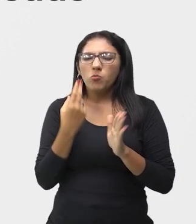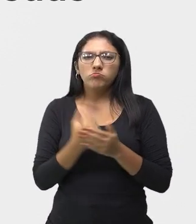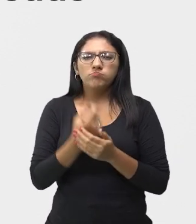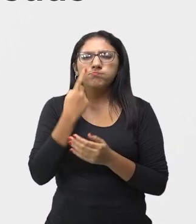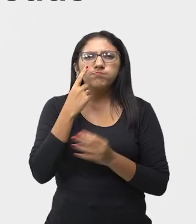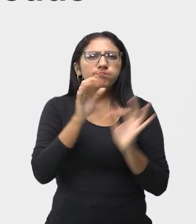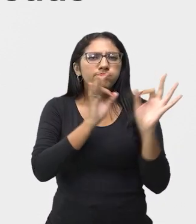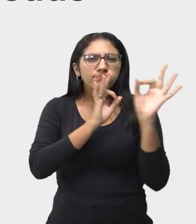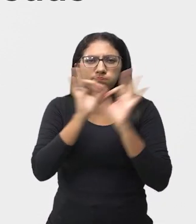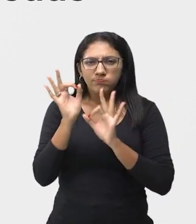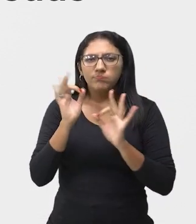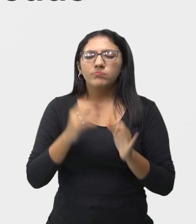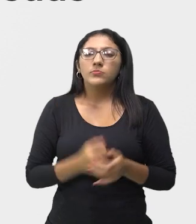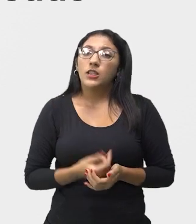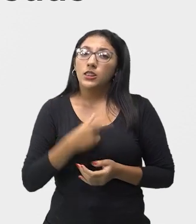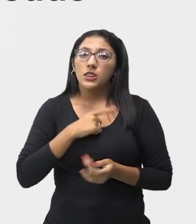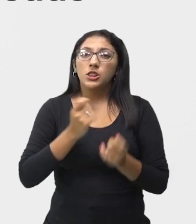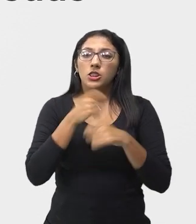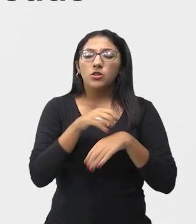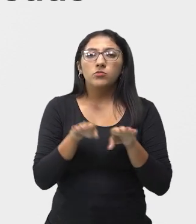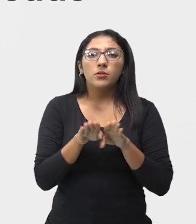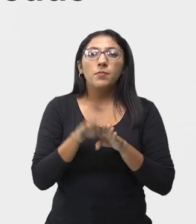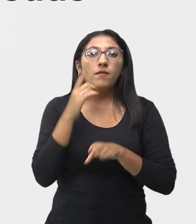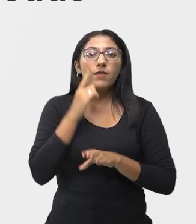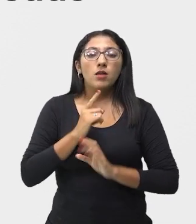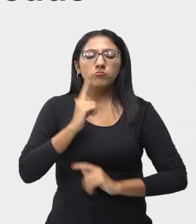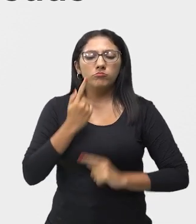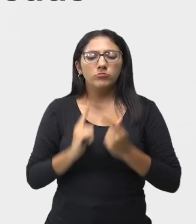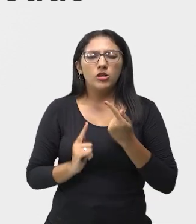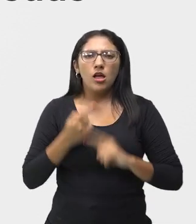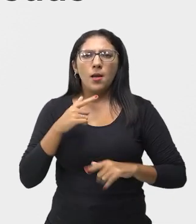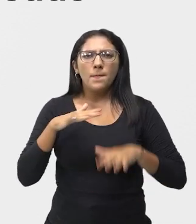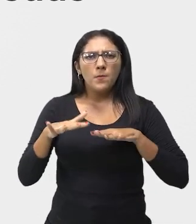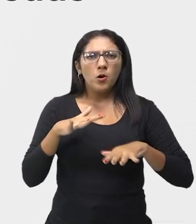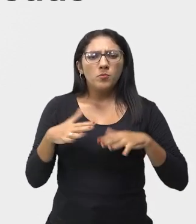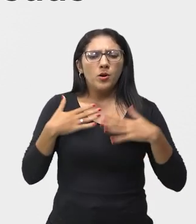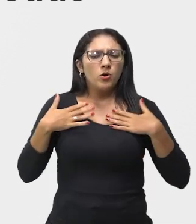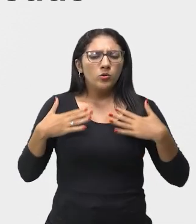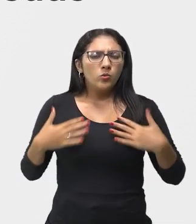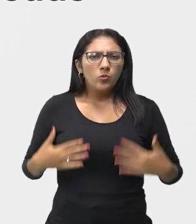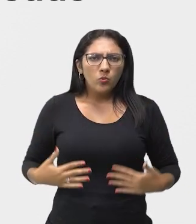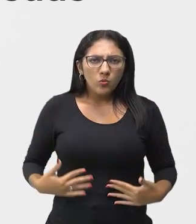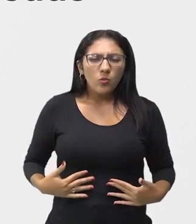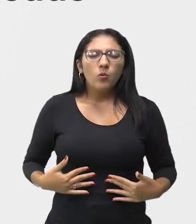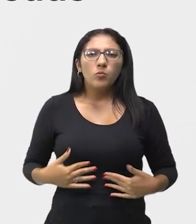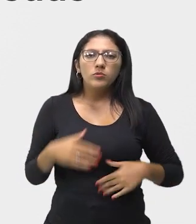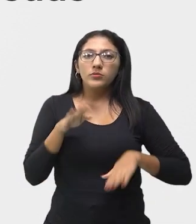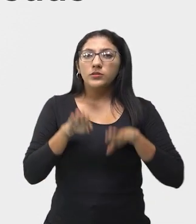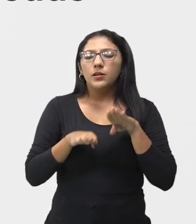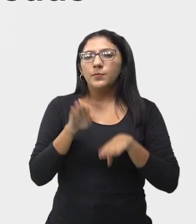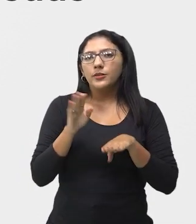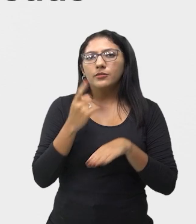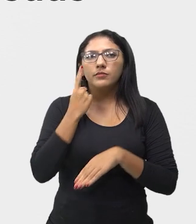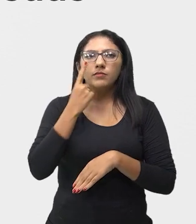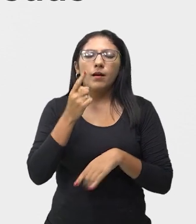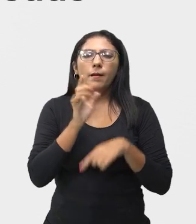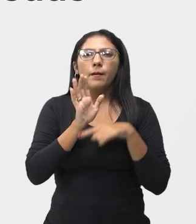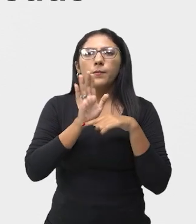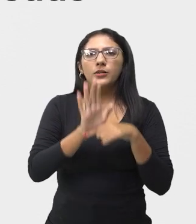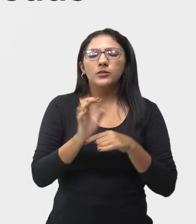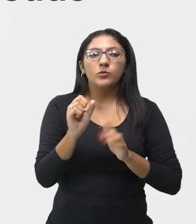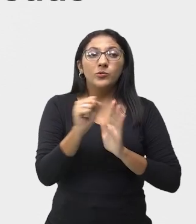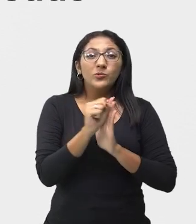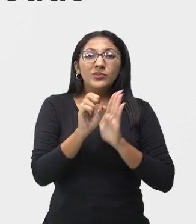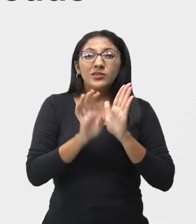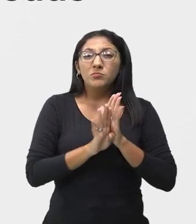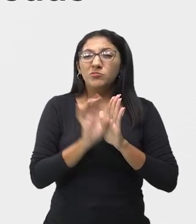Então, ele pode também fazer movimentos ali corporais, criando ali símbolos que